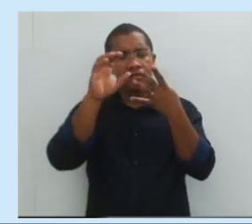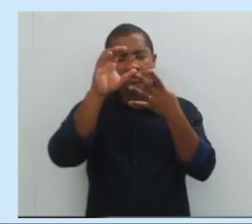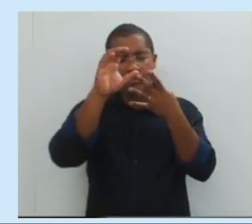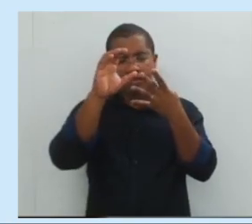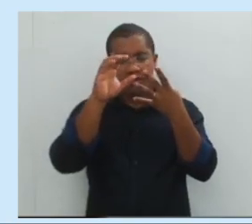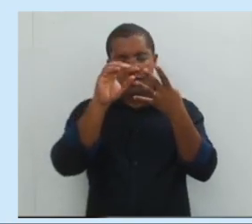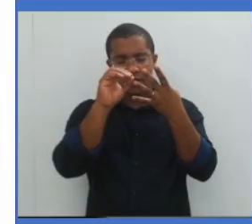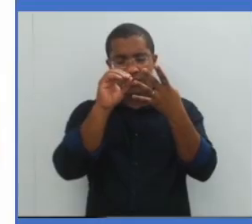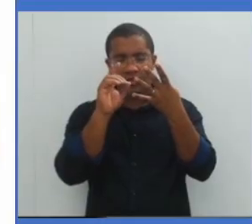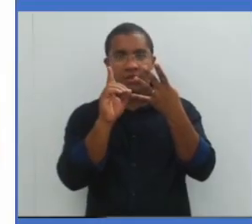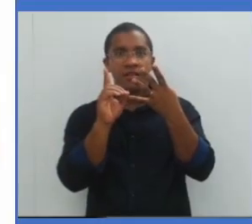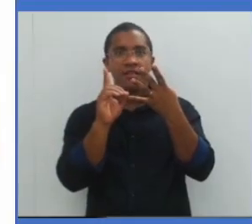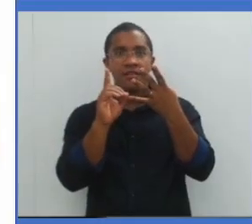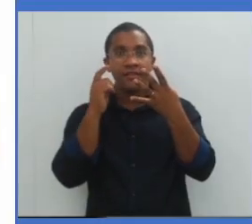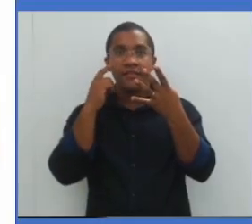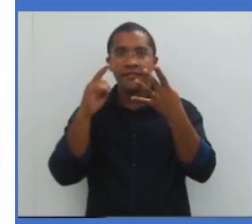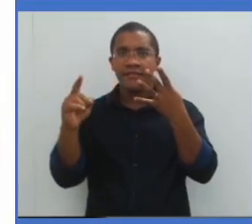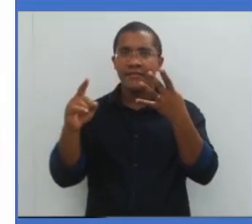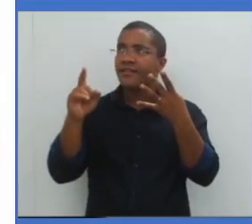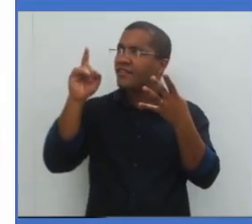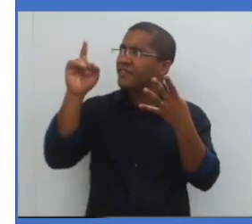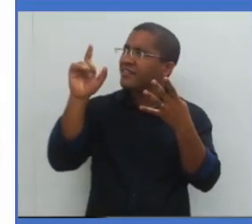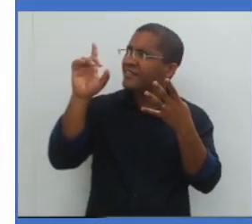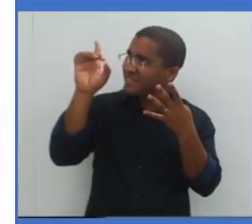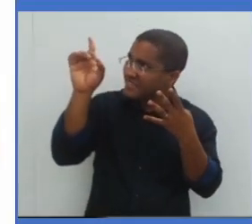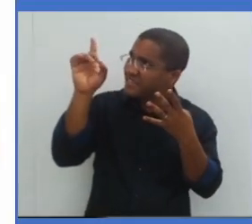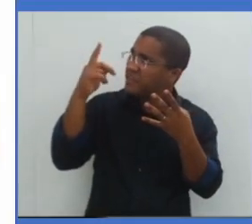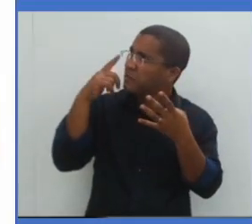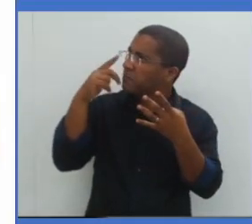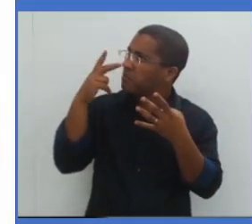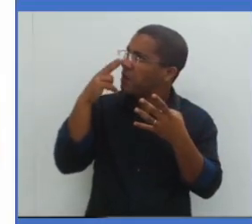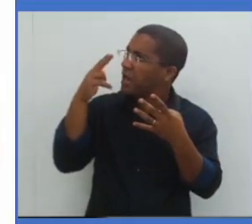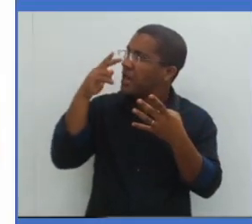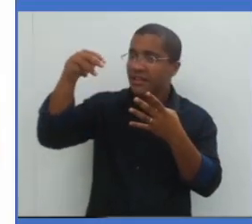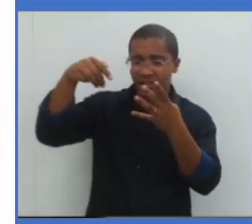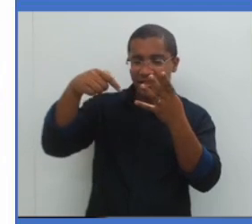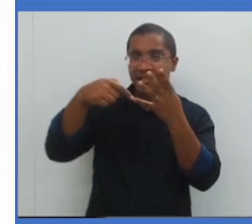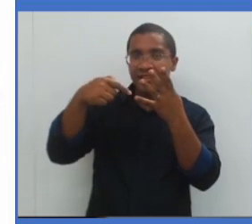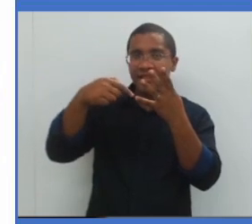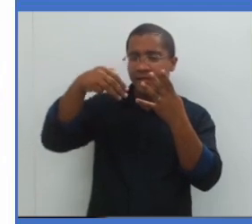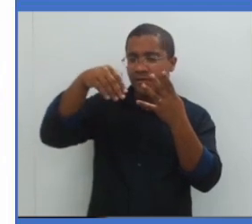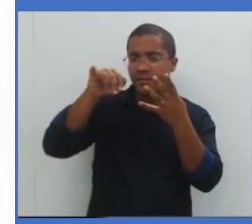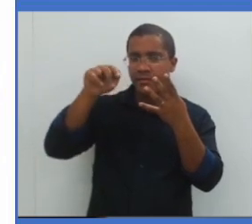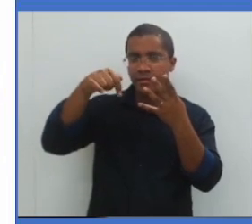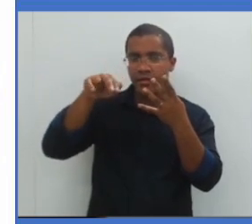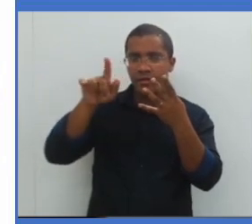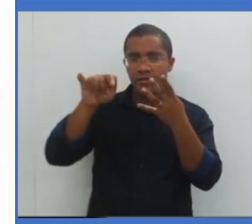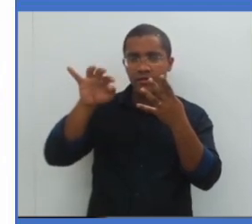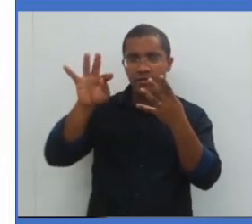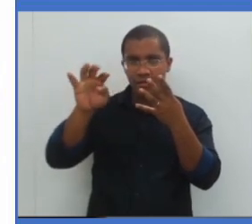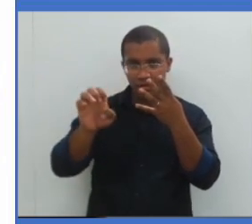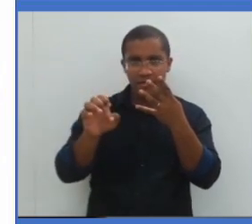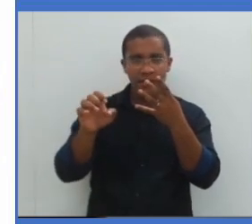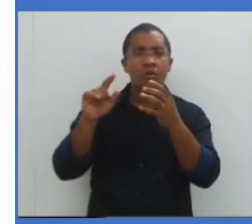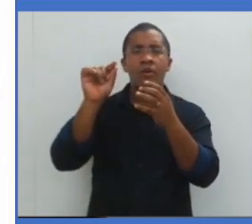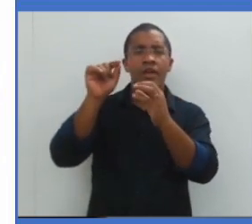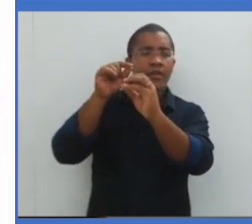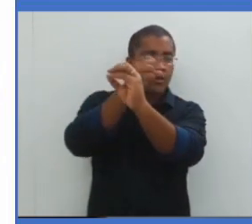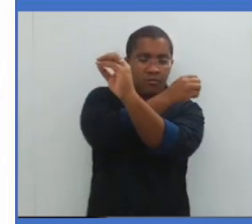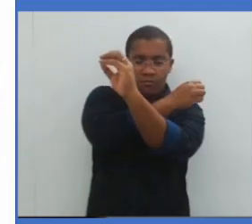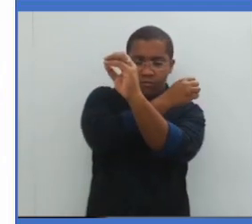ver. Faça um D de dado aí na minguante. Significa que o raio do sol está